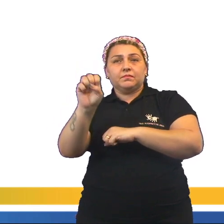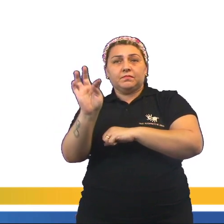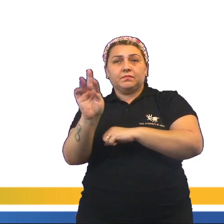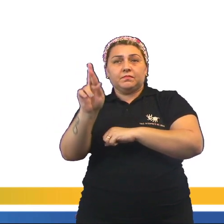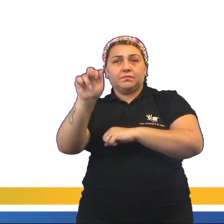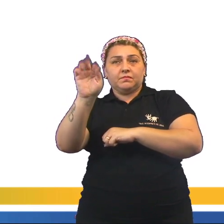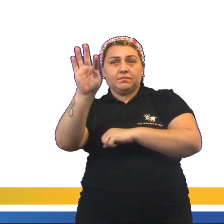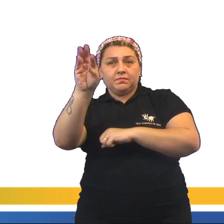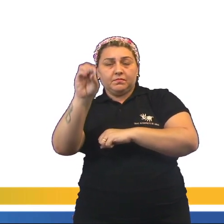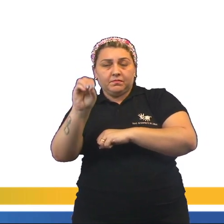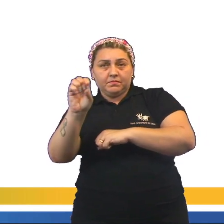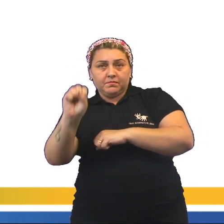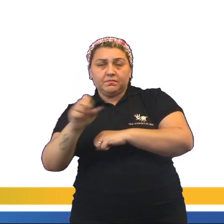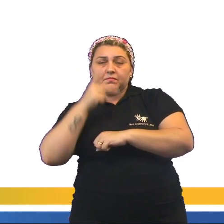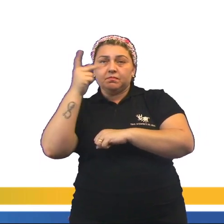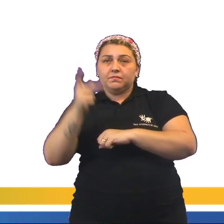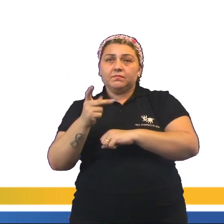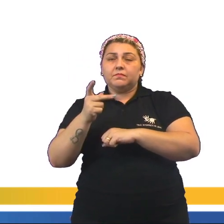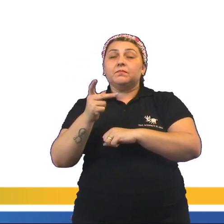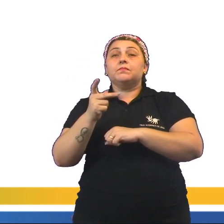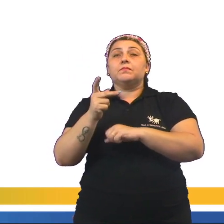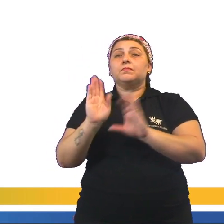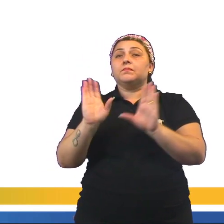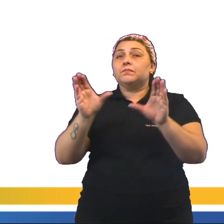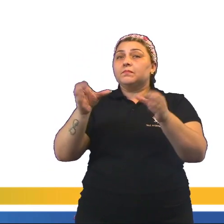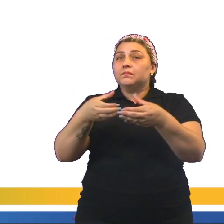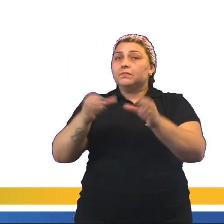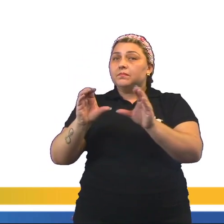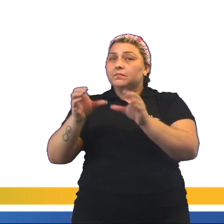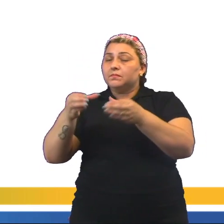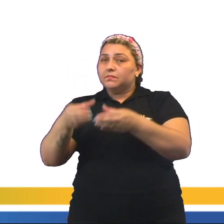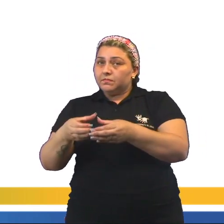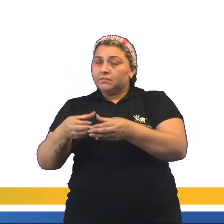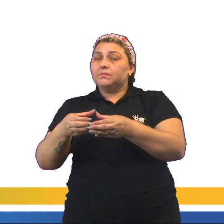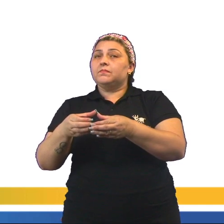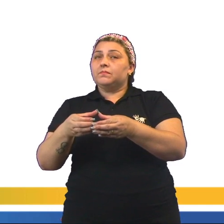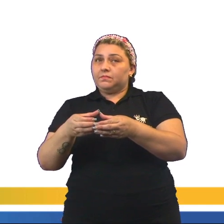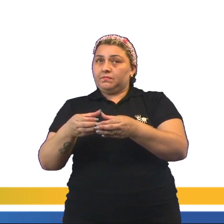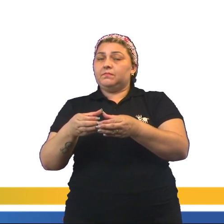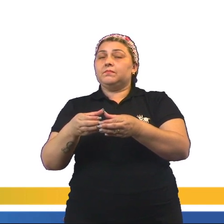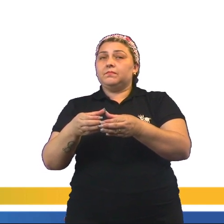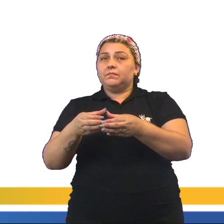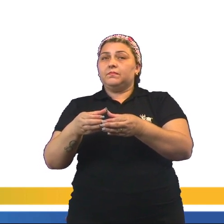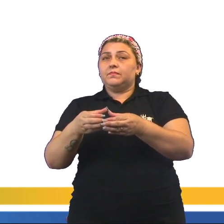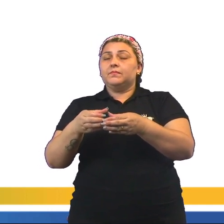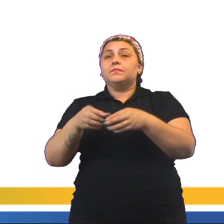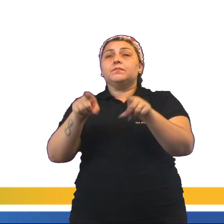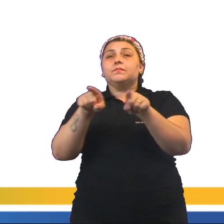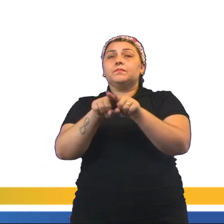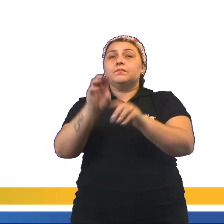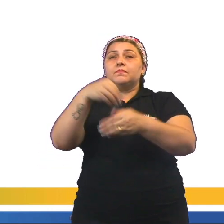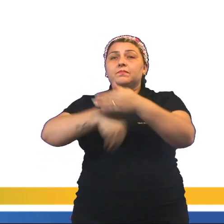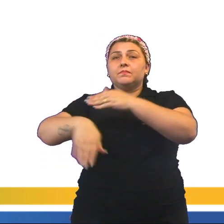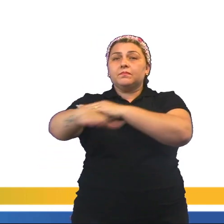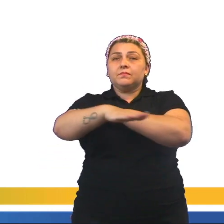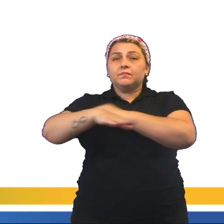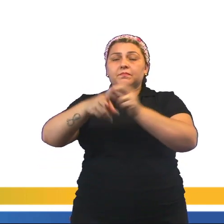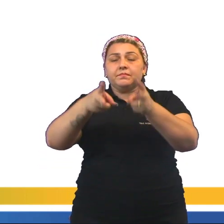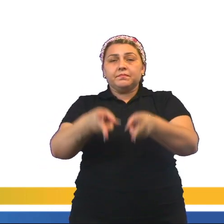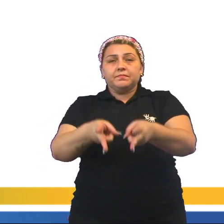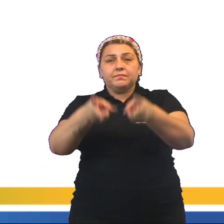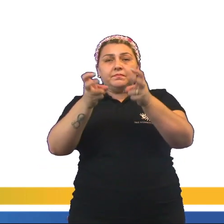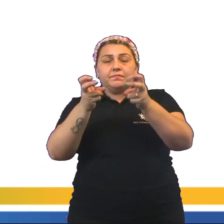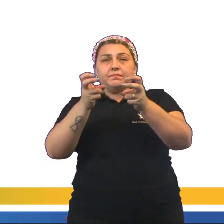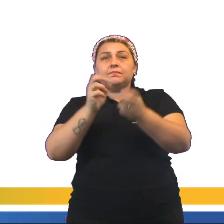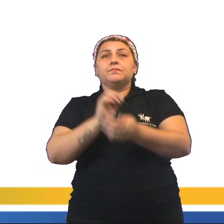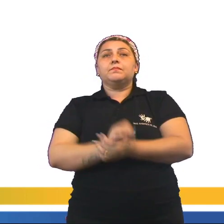classes sociais, nós estamos tratando de um tipo de estratificação social. Percebam